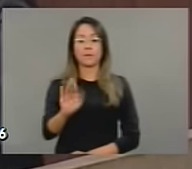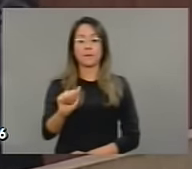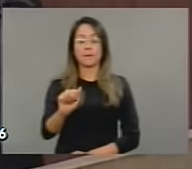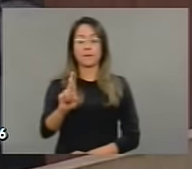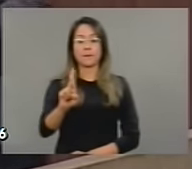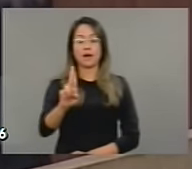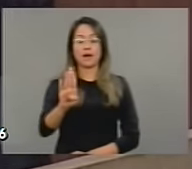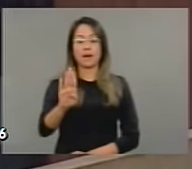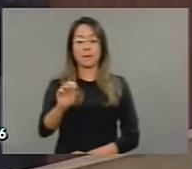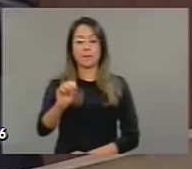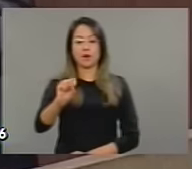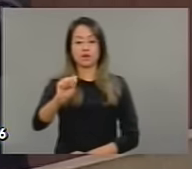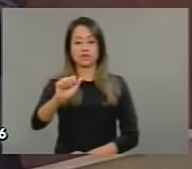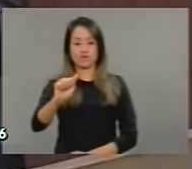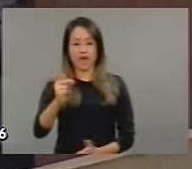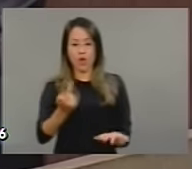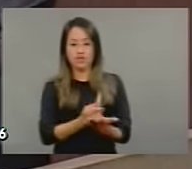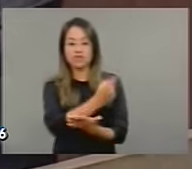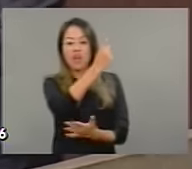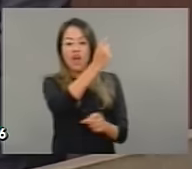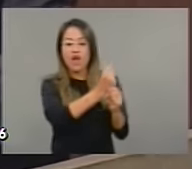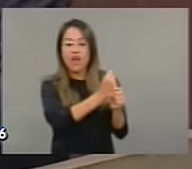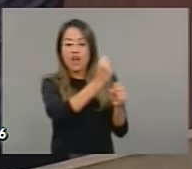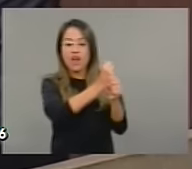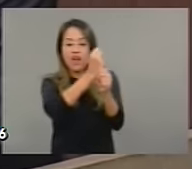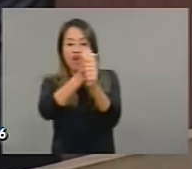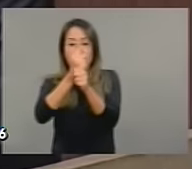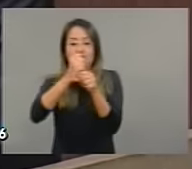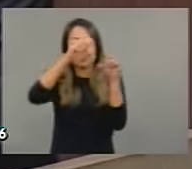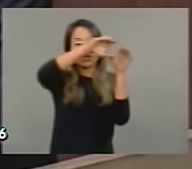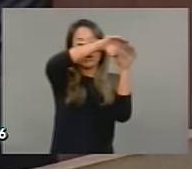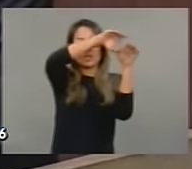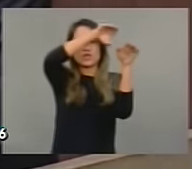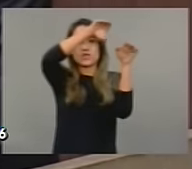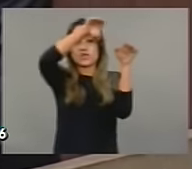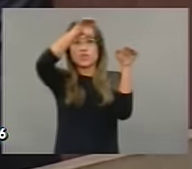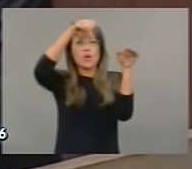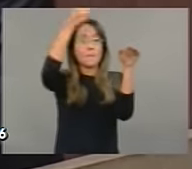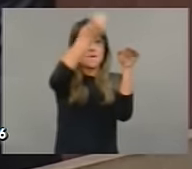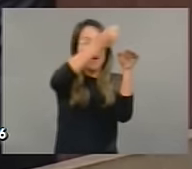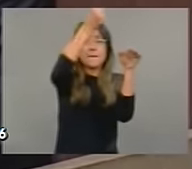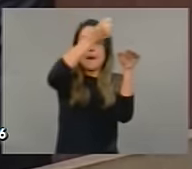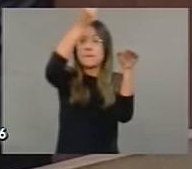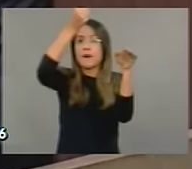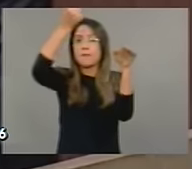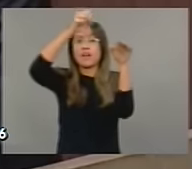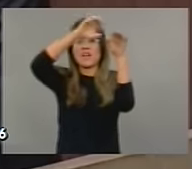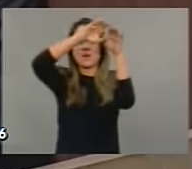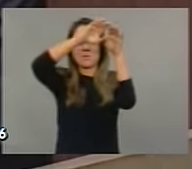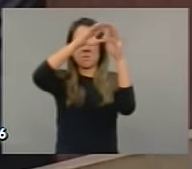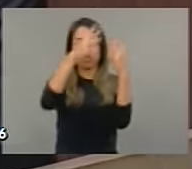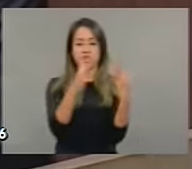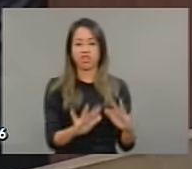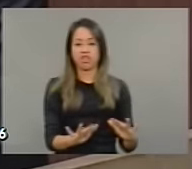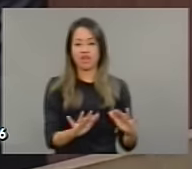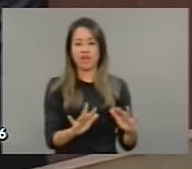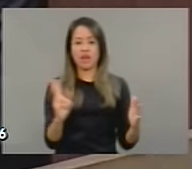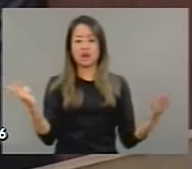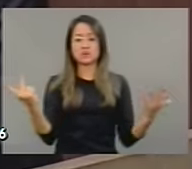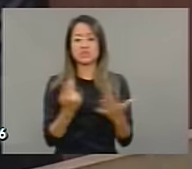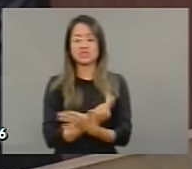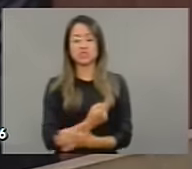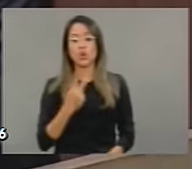registrar isso, que, sobretudo, nos choca a todos, mais uma obra civil, uma obra pública, que causa